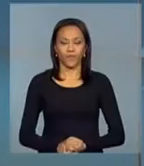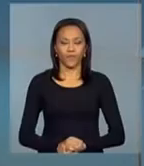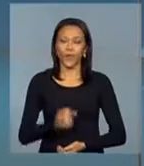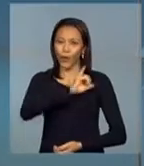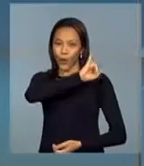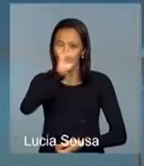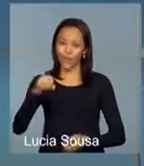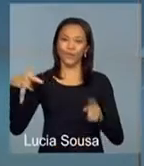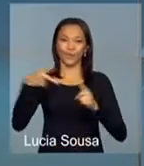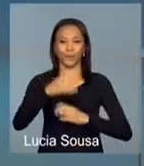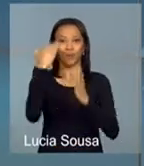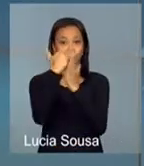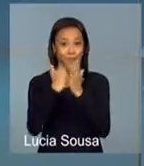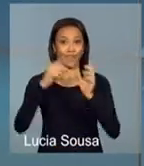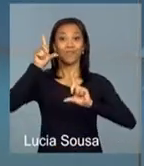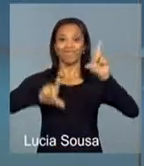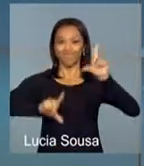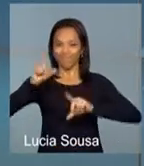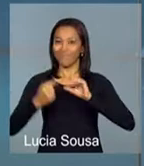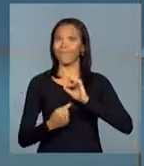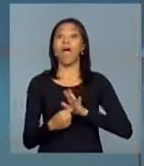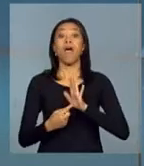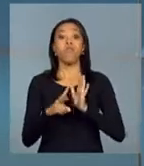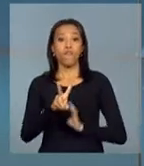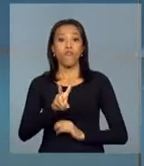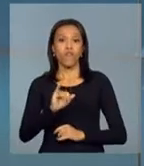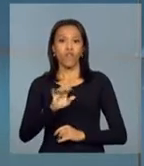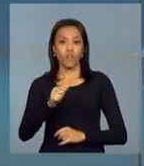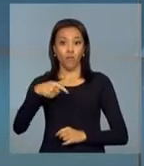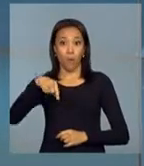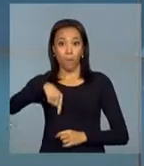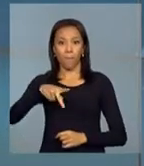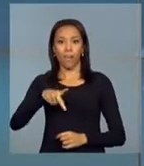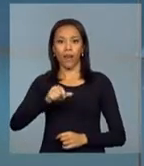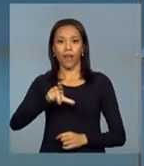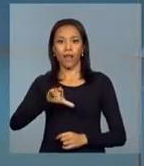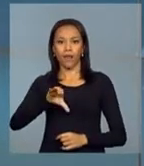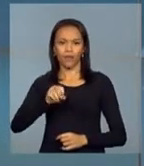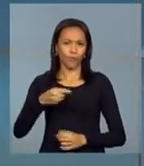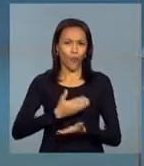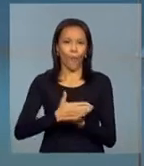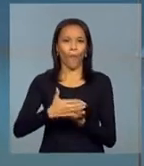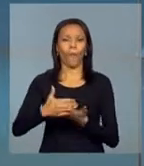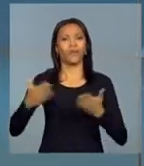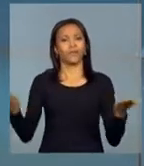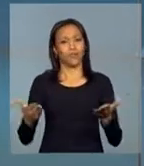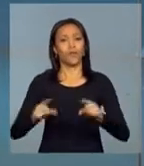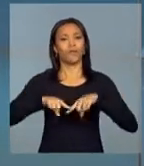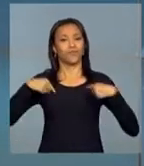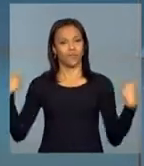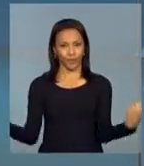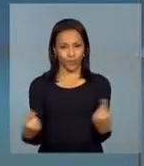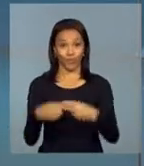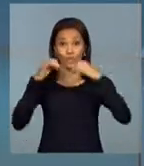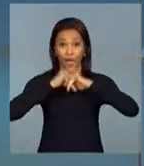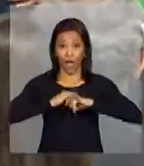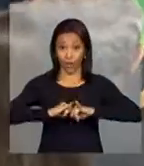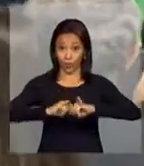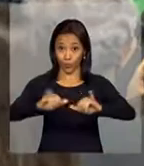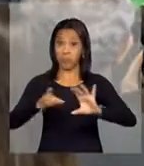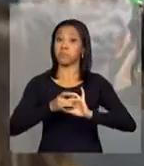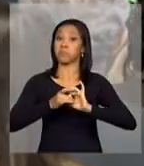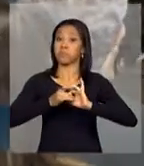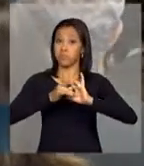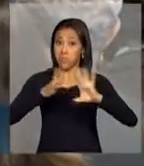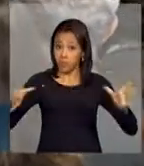Olá, interrompemos a programação para ir ao vivo ao Palácio do Planalto. Começa neste momento a cerimônia de anúncio